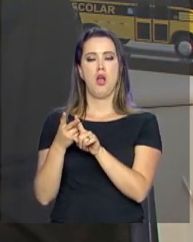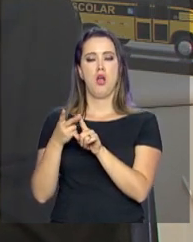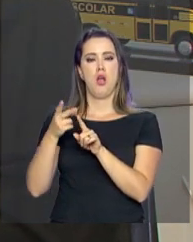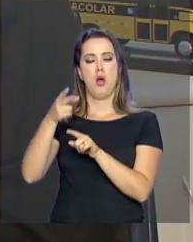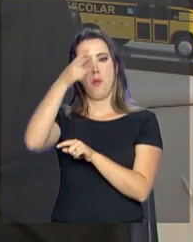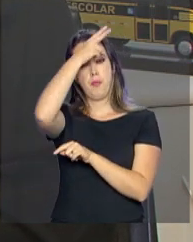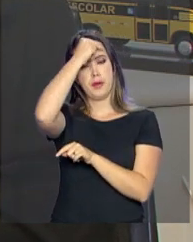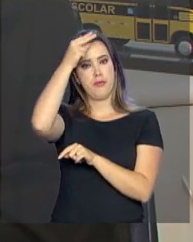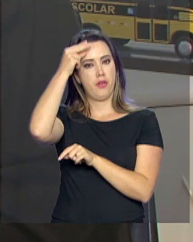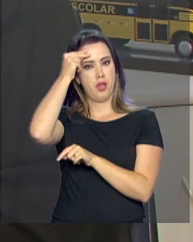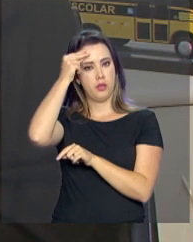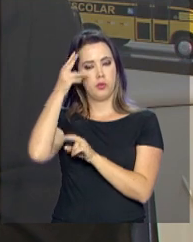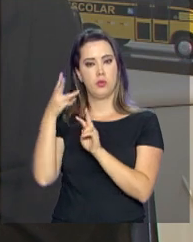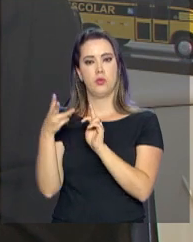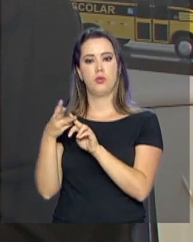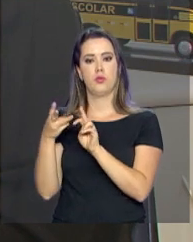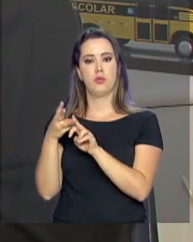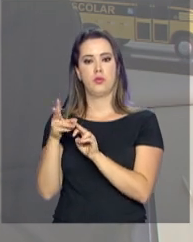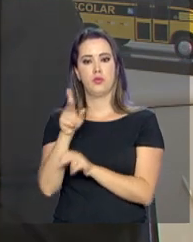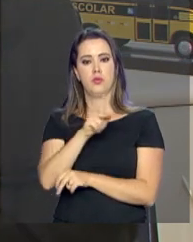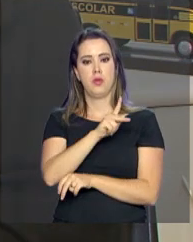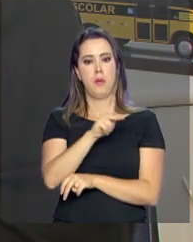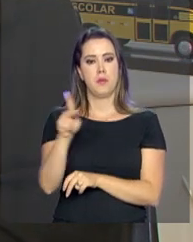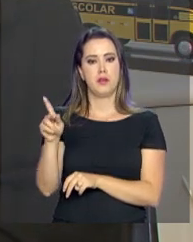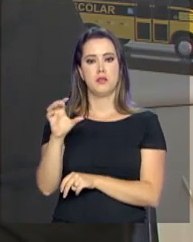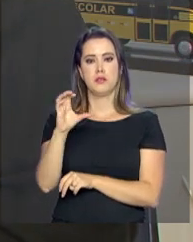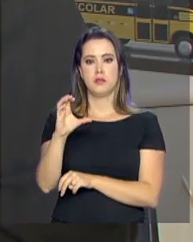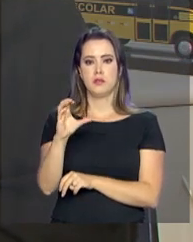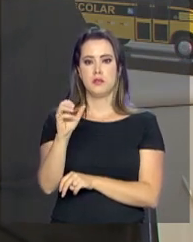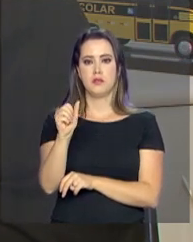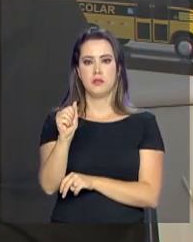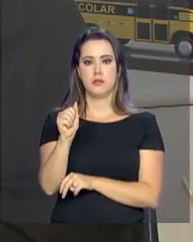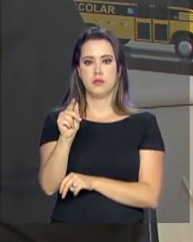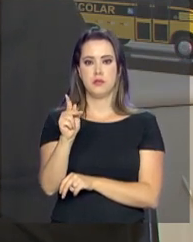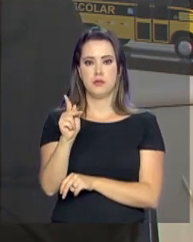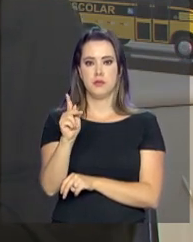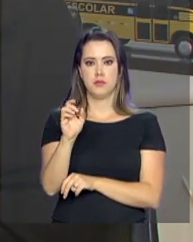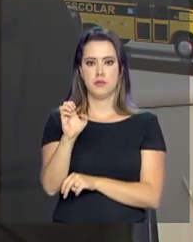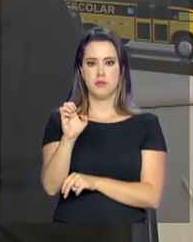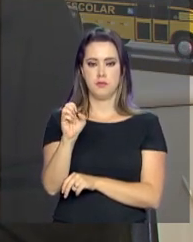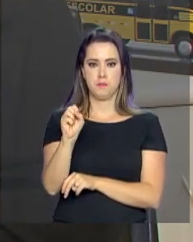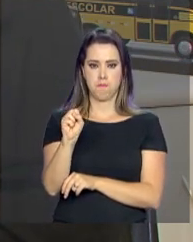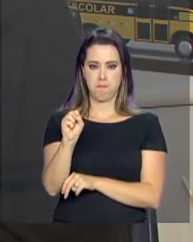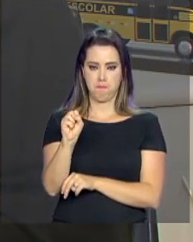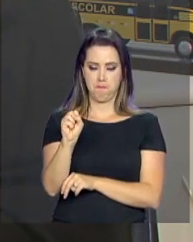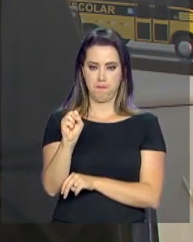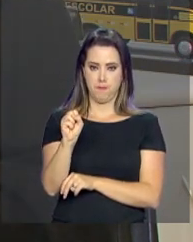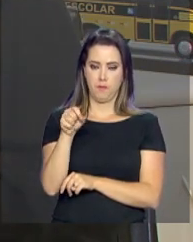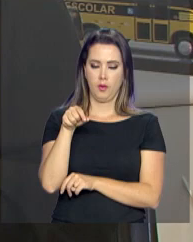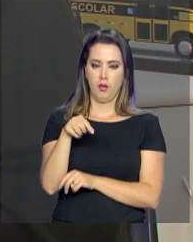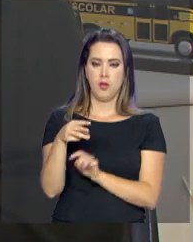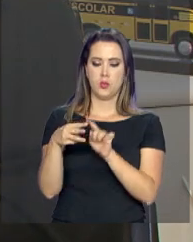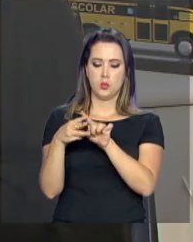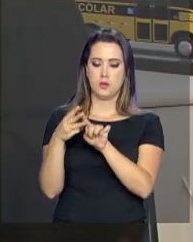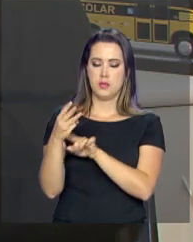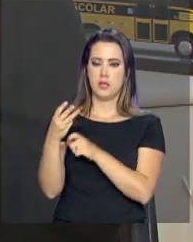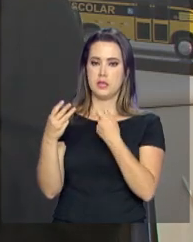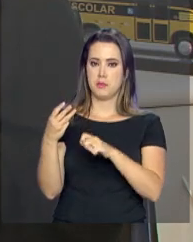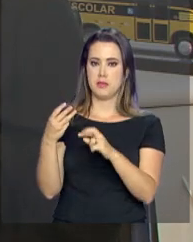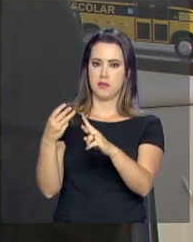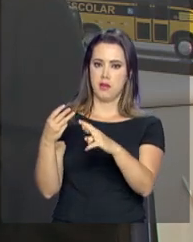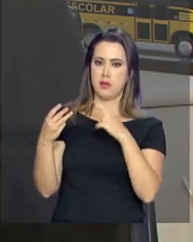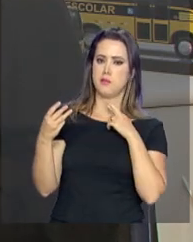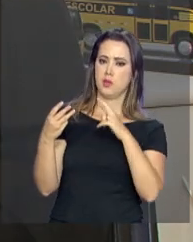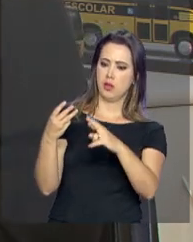e aos presidentes dos CACs. E o importante é que essas respostas vão nos dar